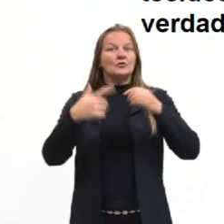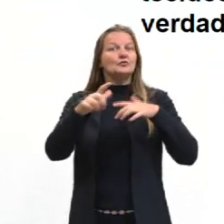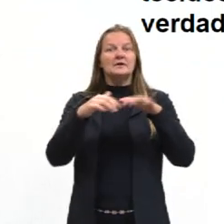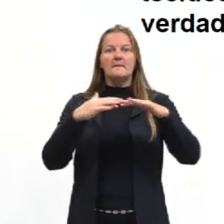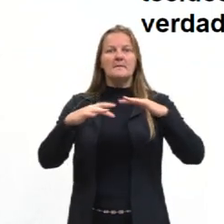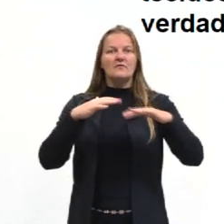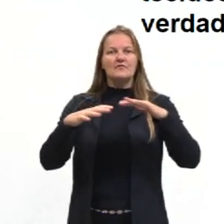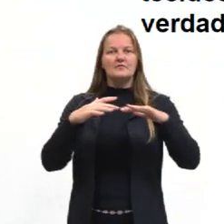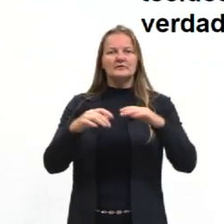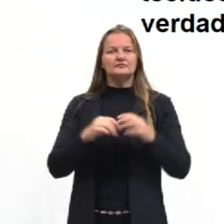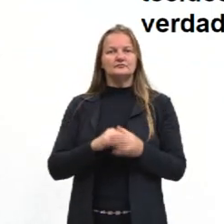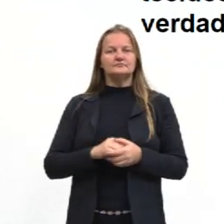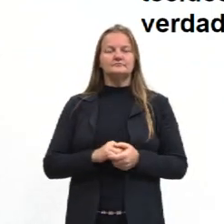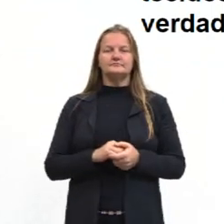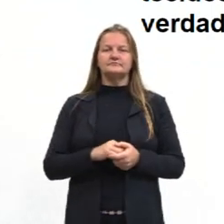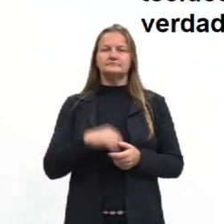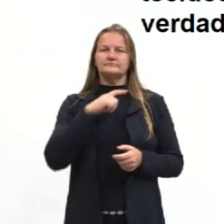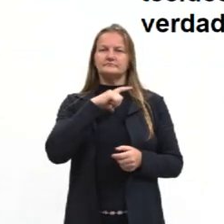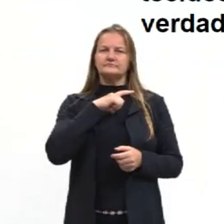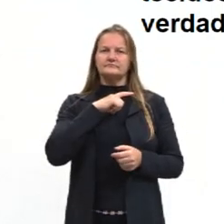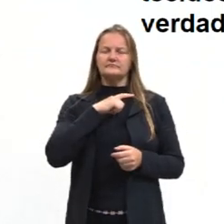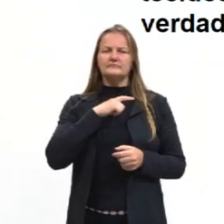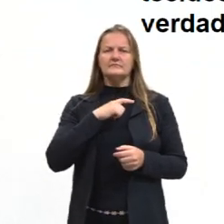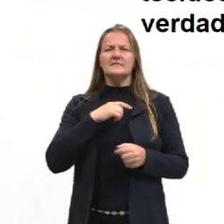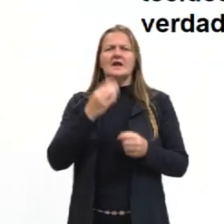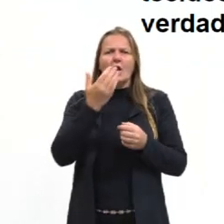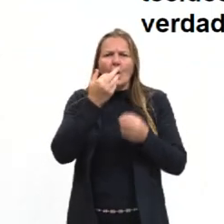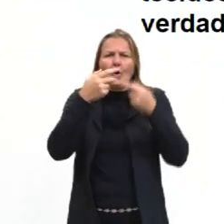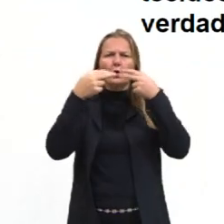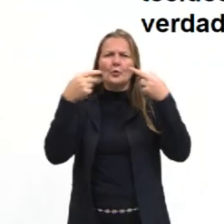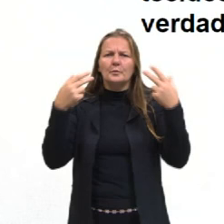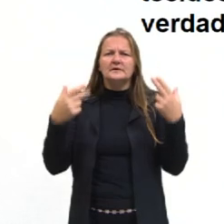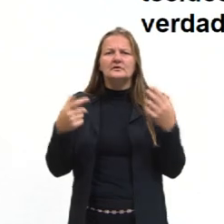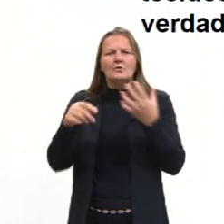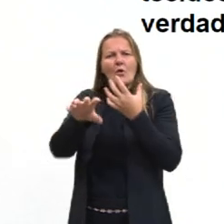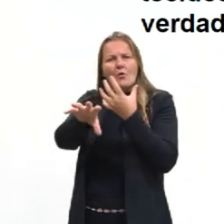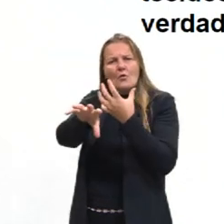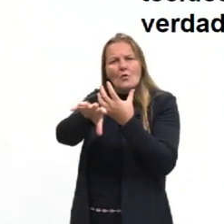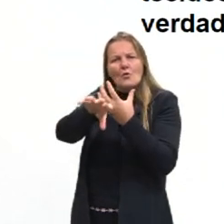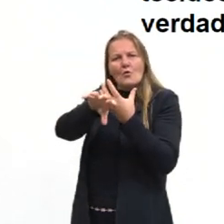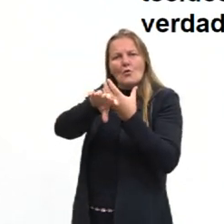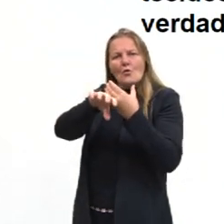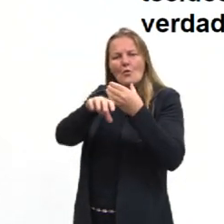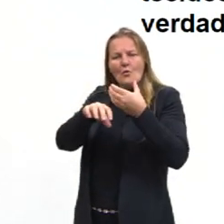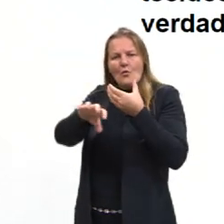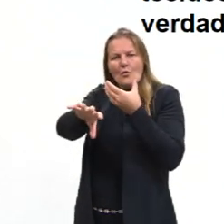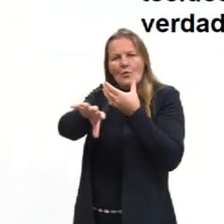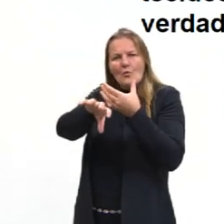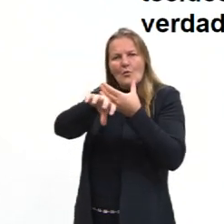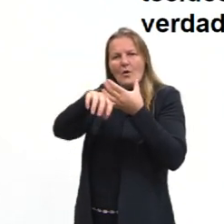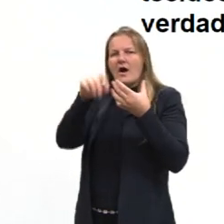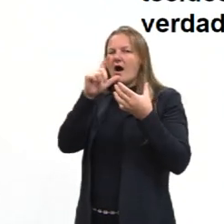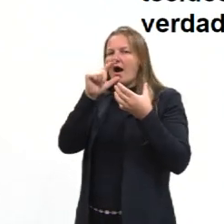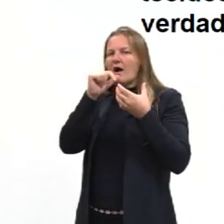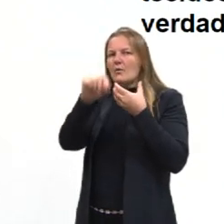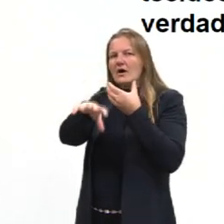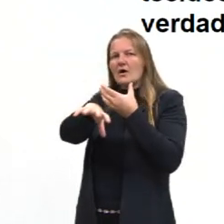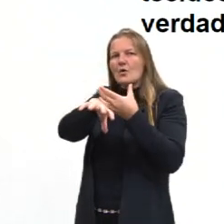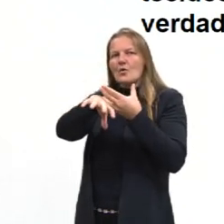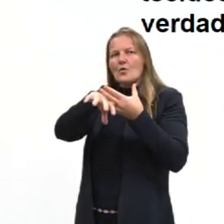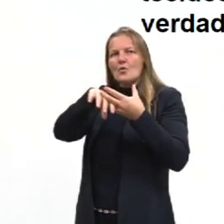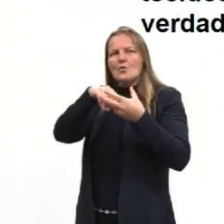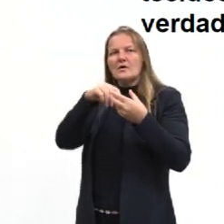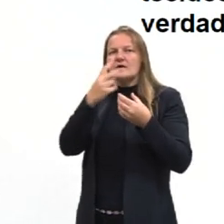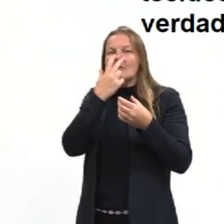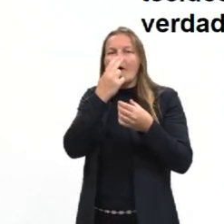substrato e que se alimentam através dessa filtração, dessa entrada e saída da água. Então a